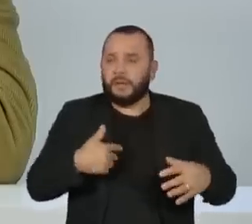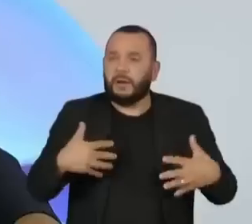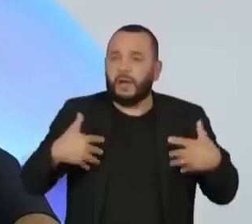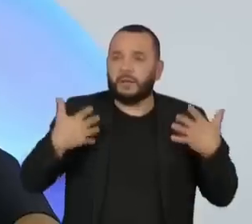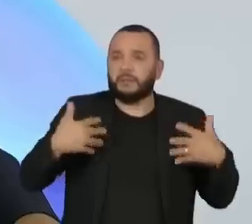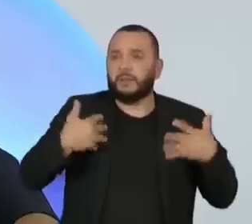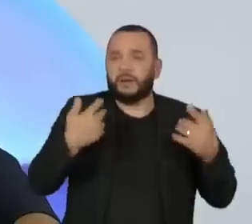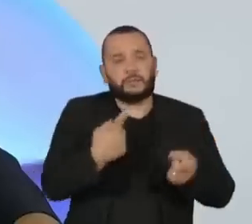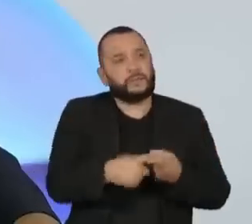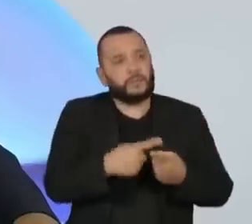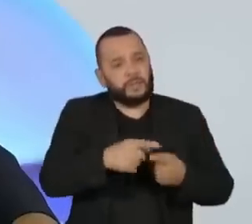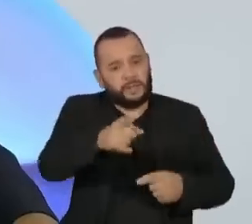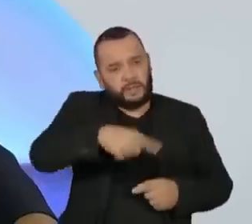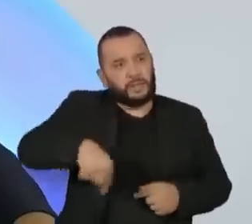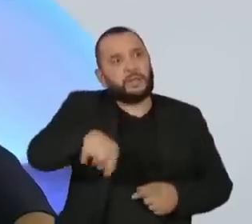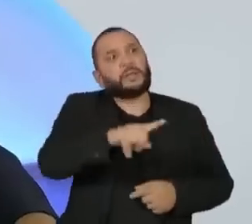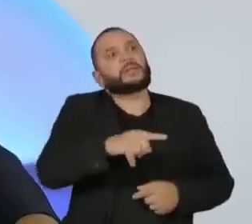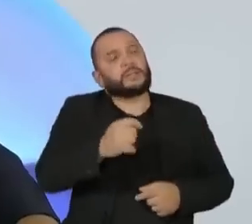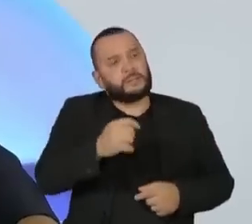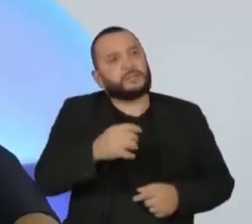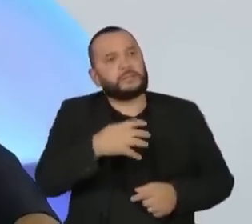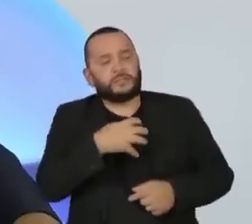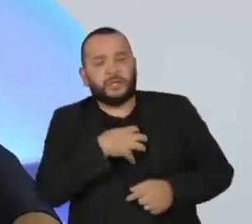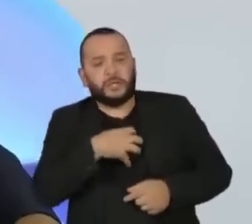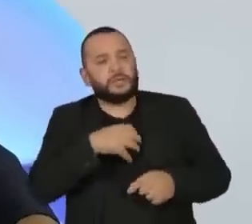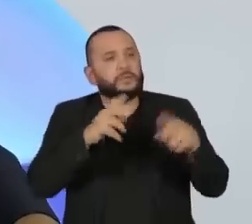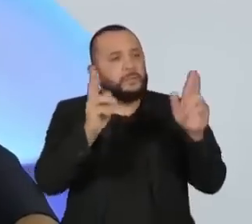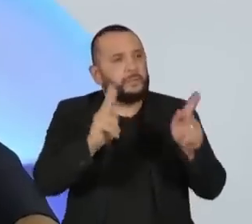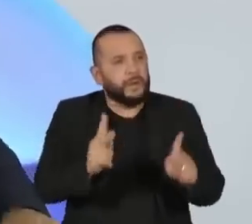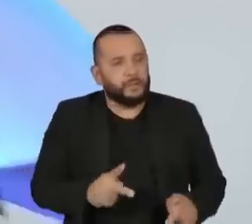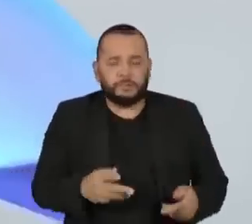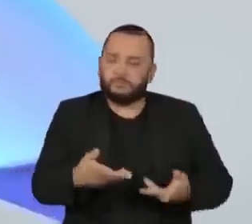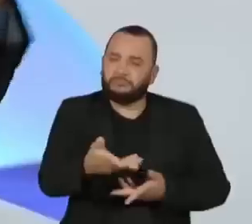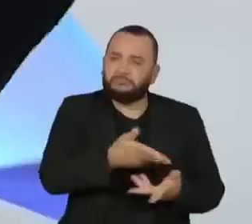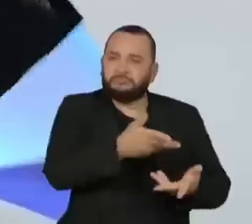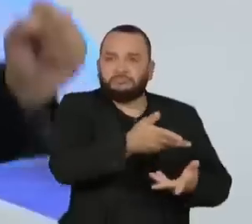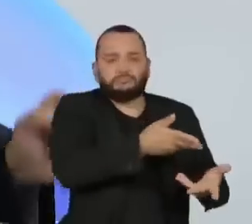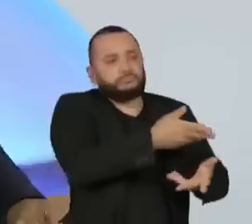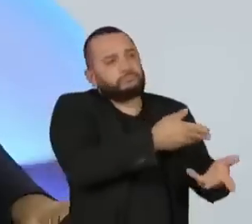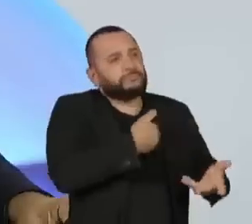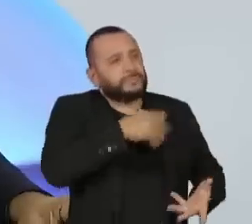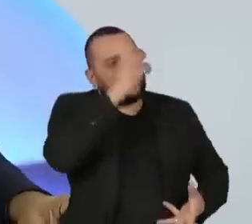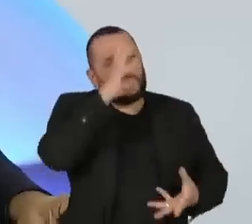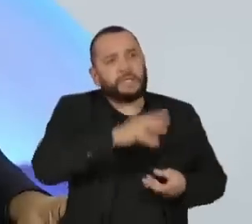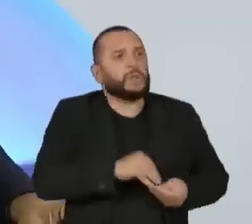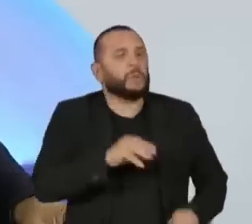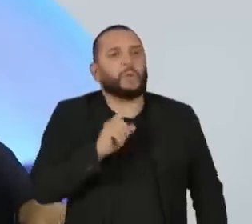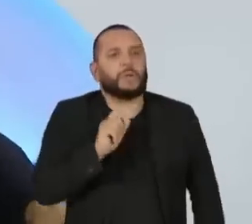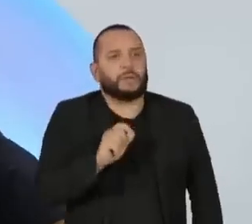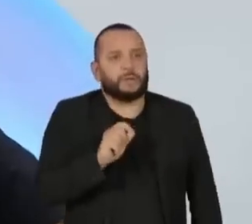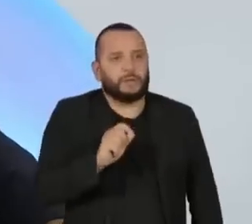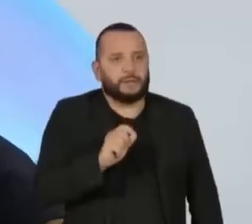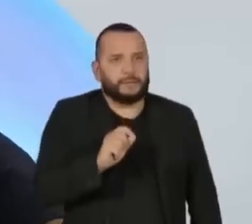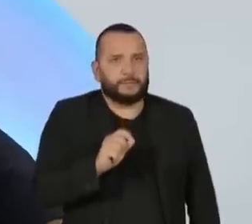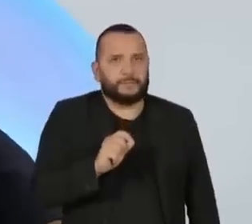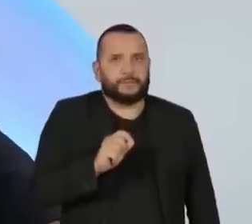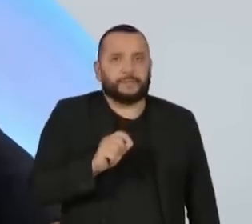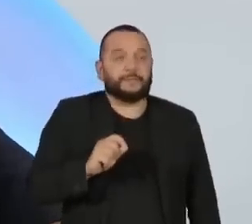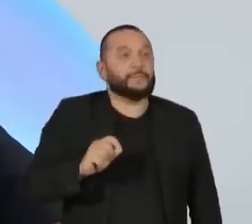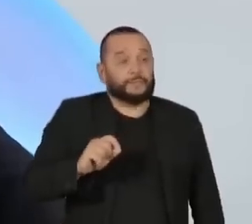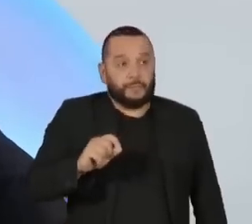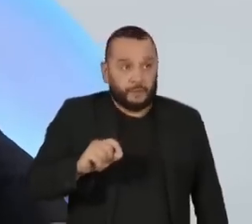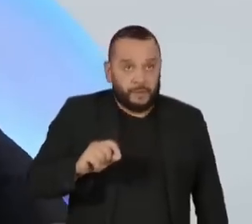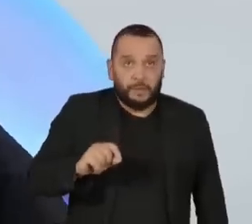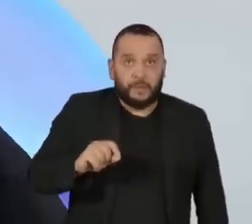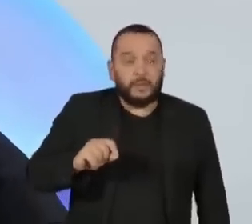otimista, porque via-se um clima ameno, um clima cordial de entender o seguinte, dona Maria, que